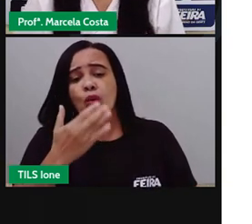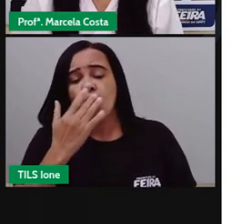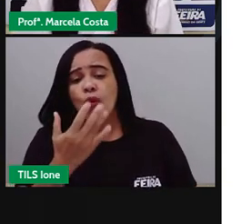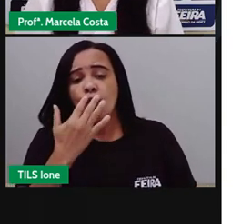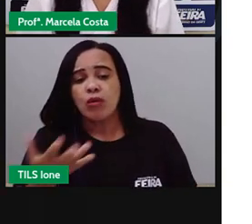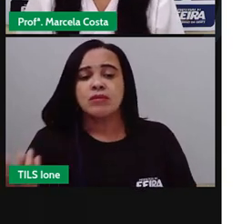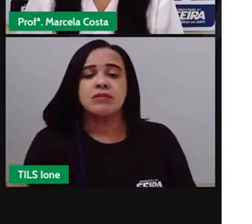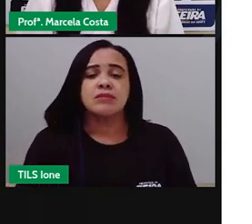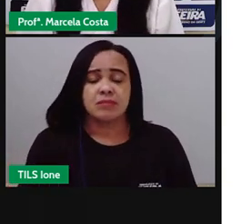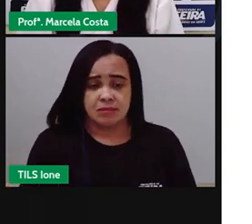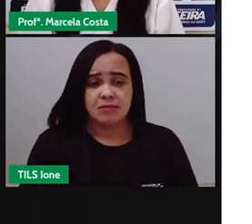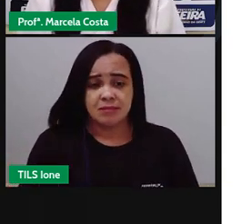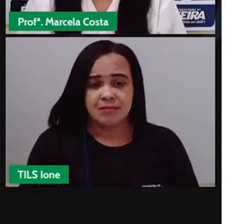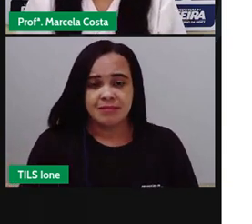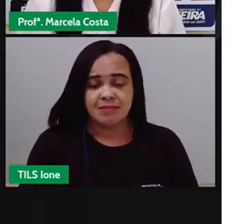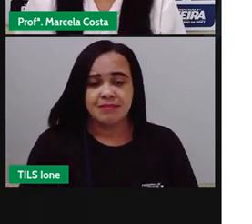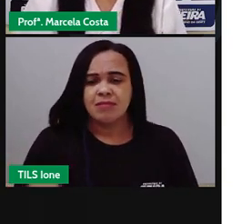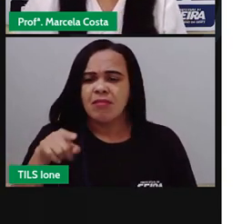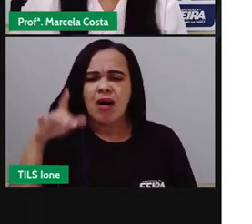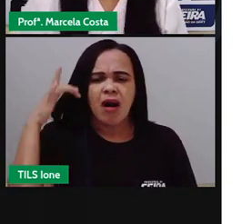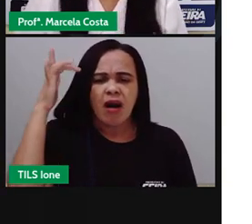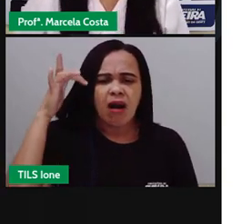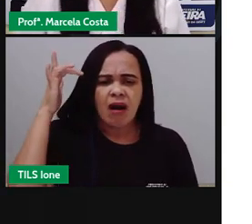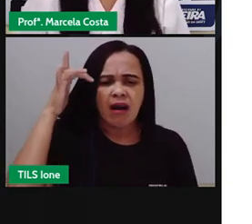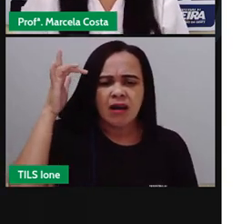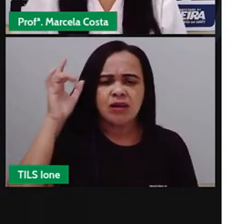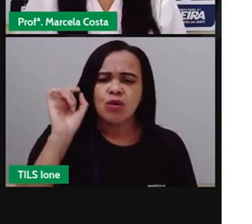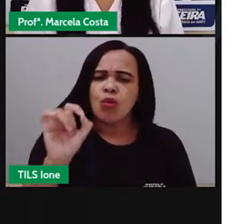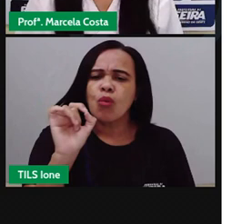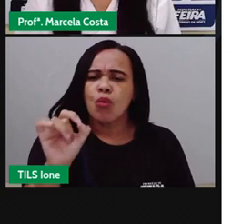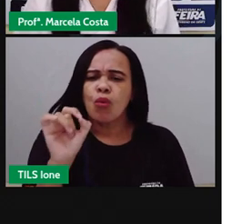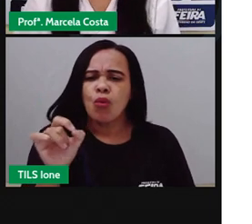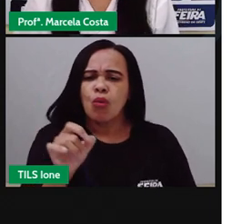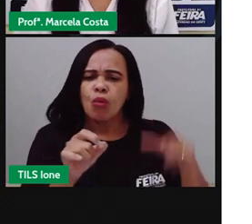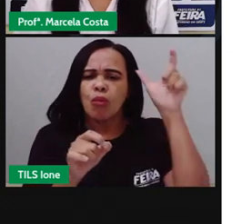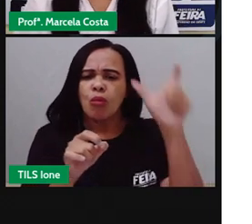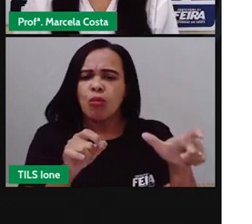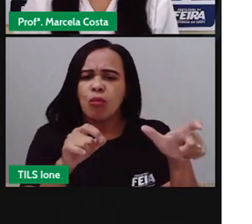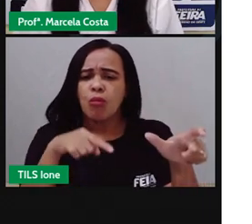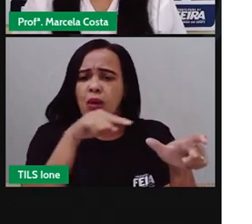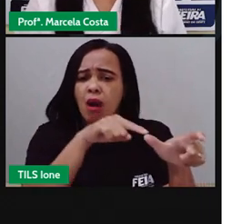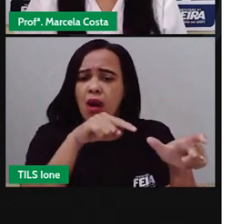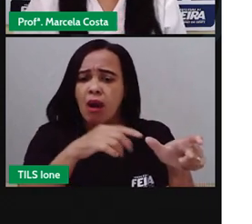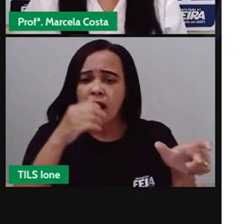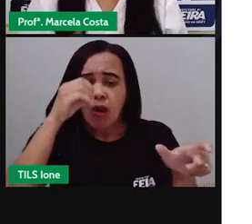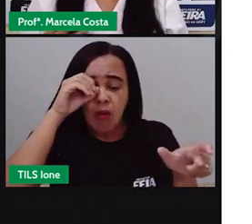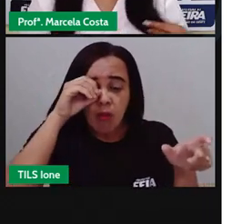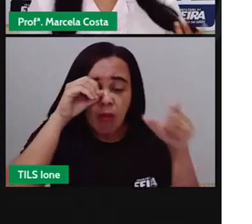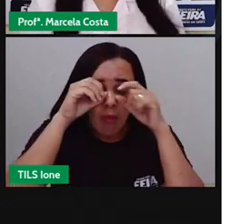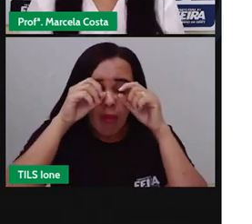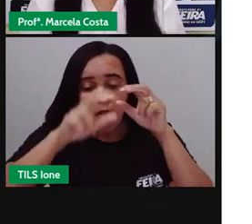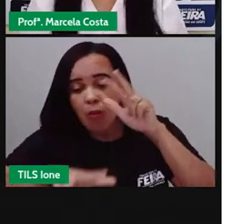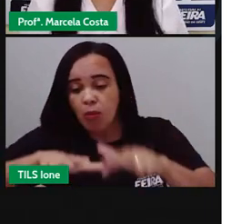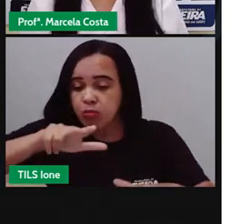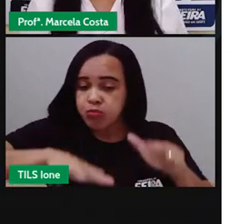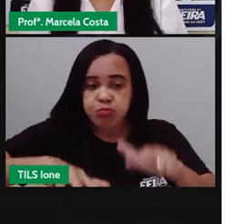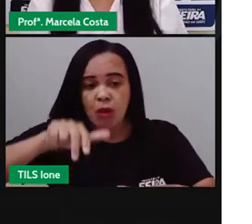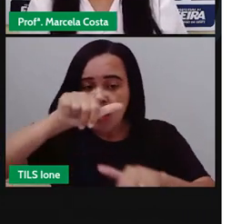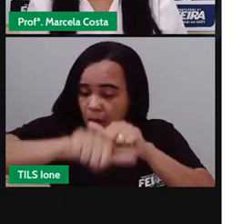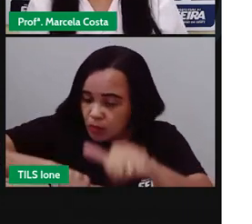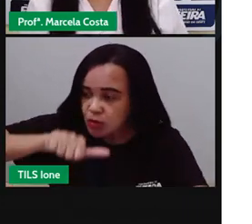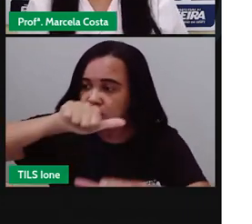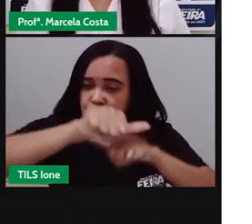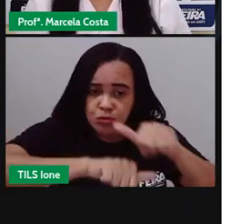O que você acha do comportamento do camaleão? de estar sempre mudando de cor?